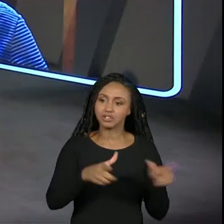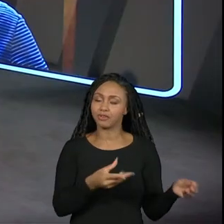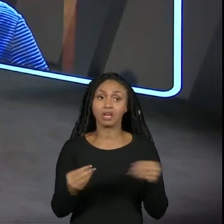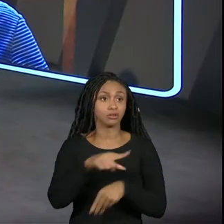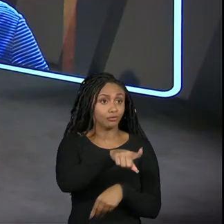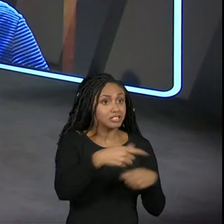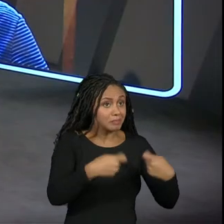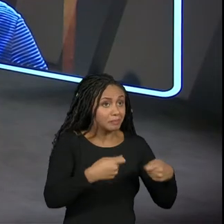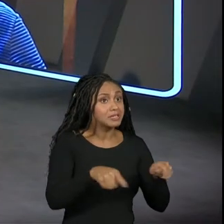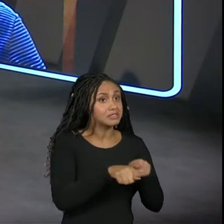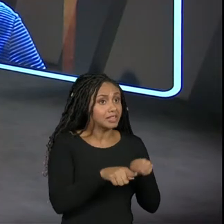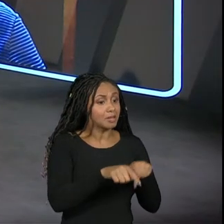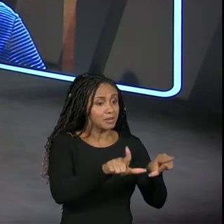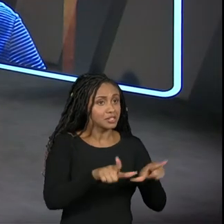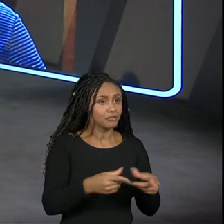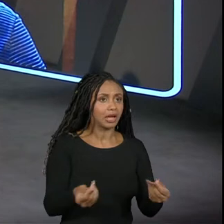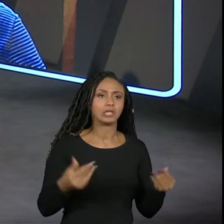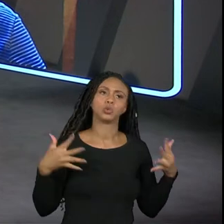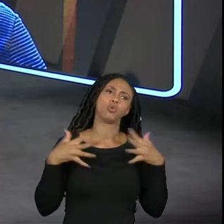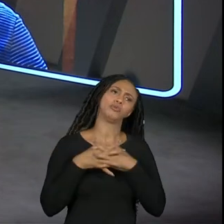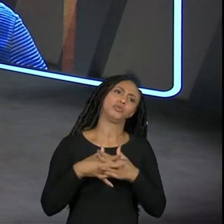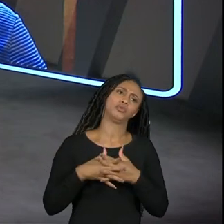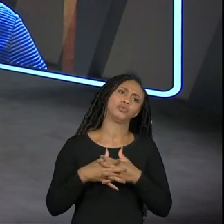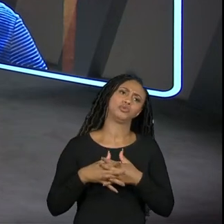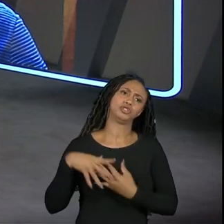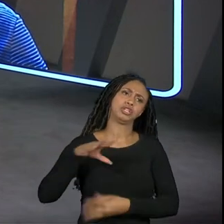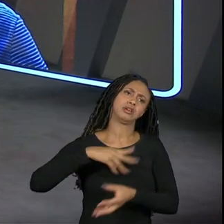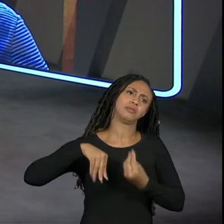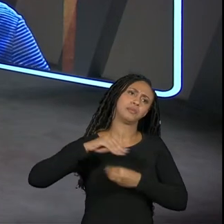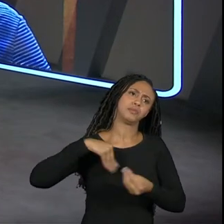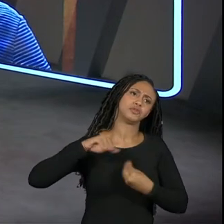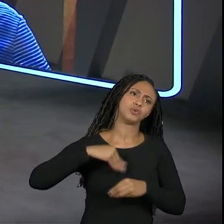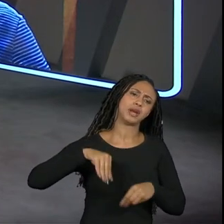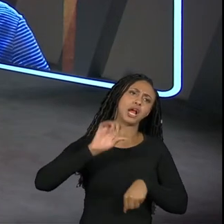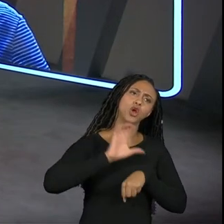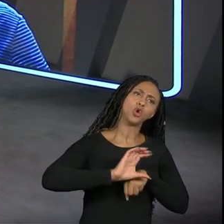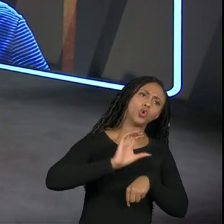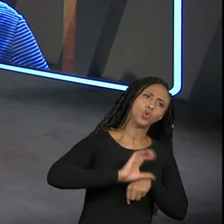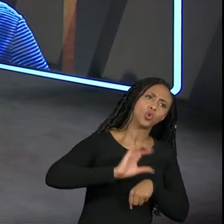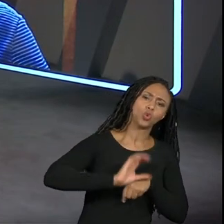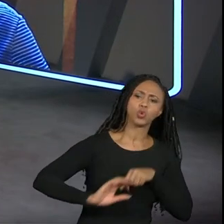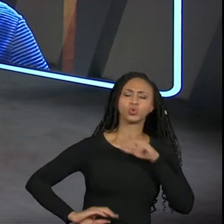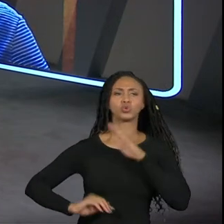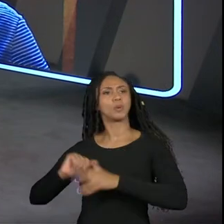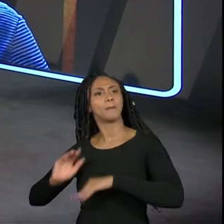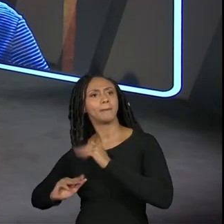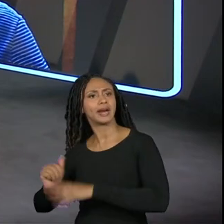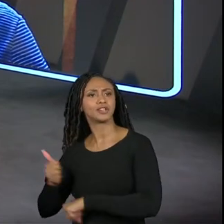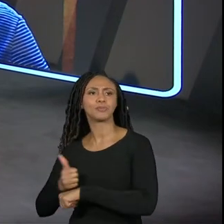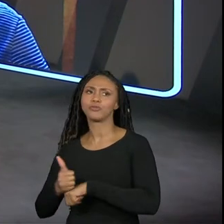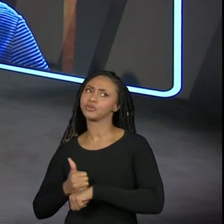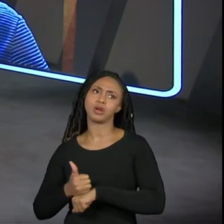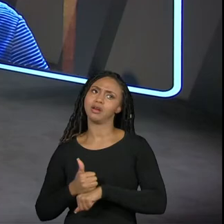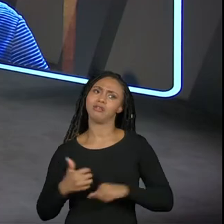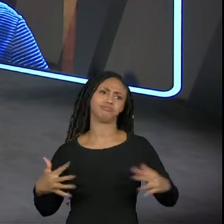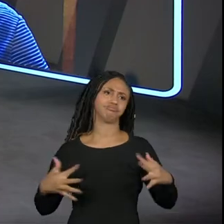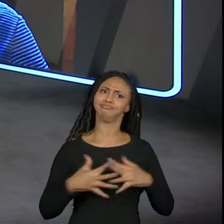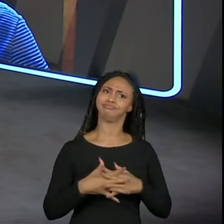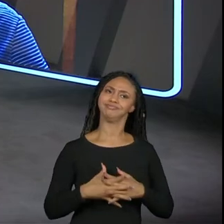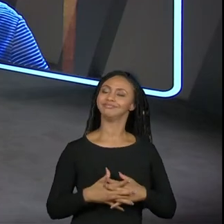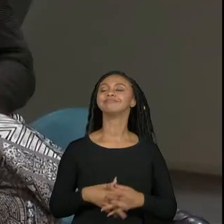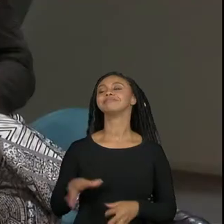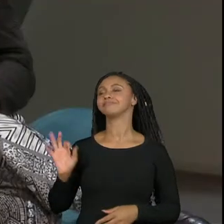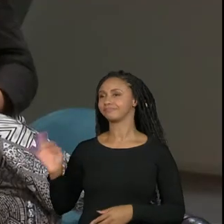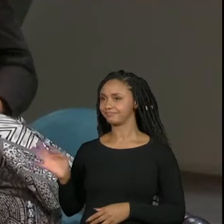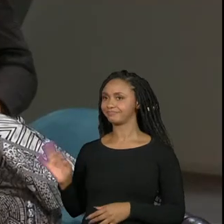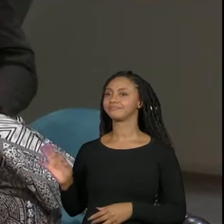certificado né Marilena não dá pra confundir é curso curso e capacitação não se confunde com atividade que a gente faz no dia a dia é isso? exatamente